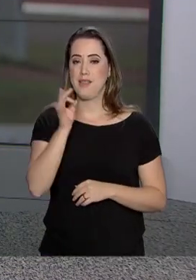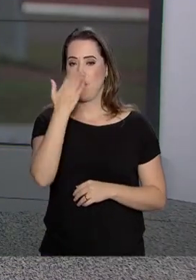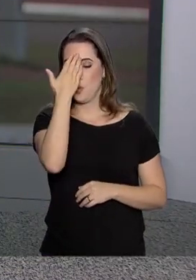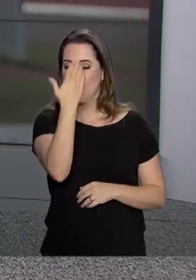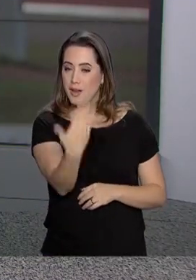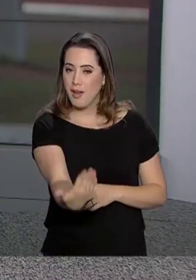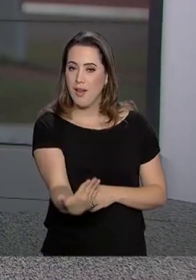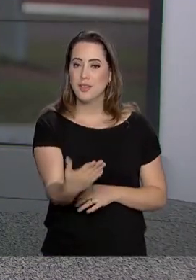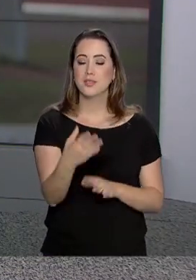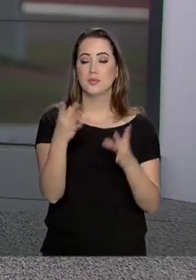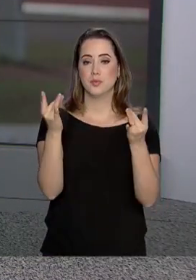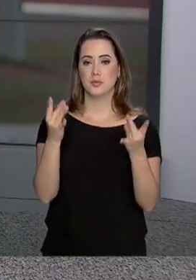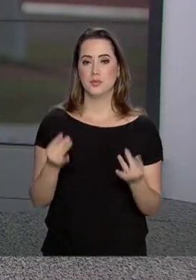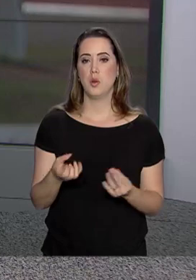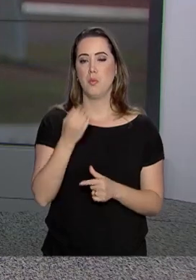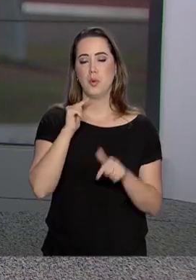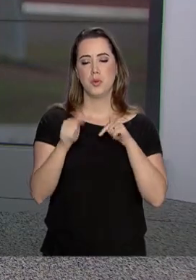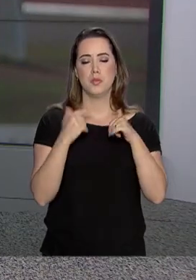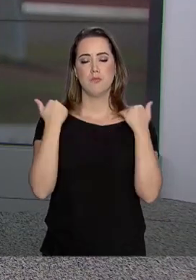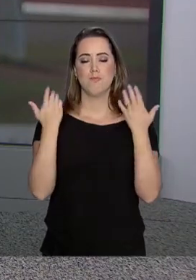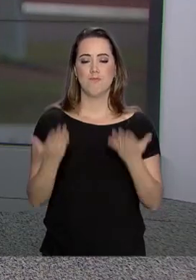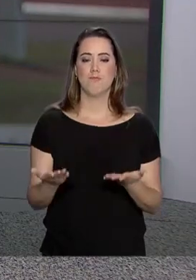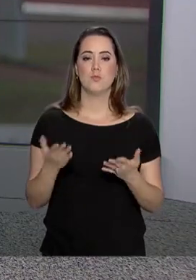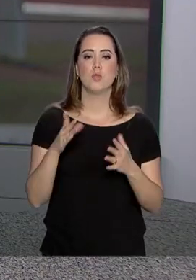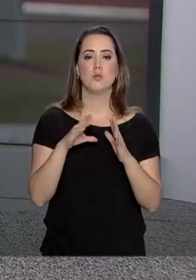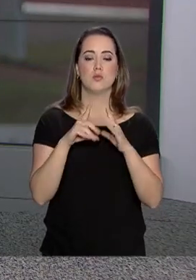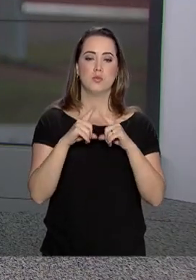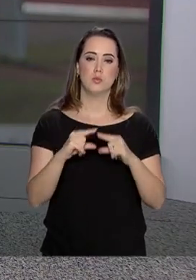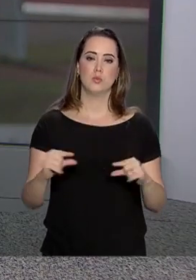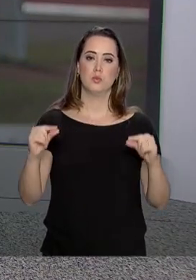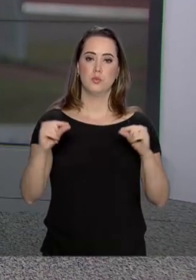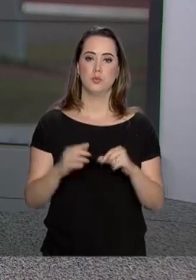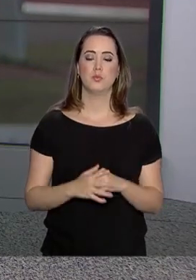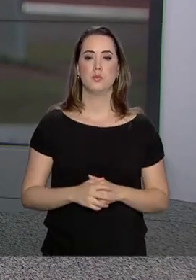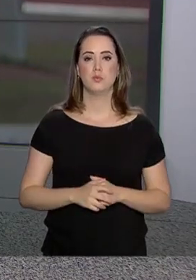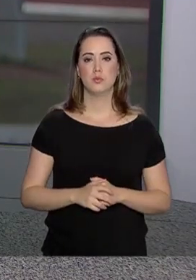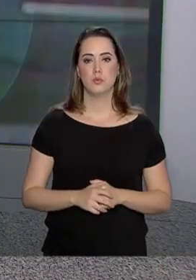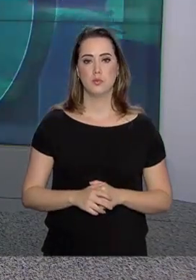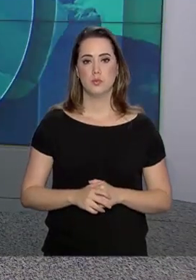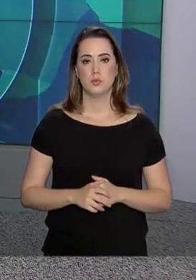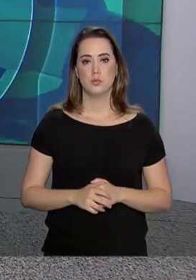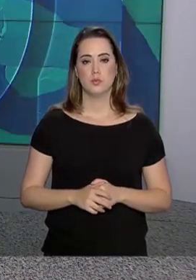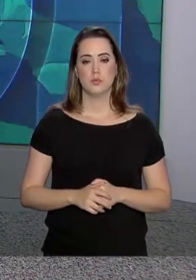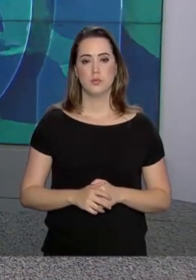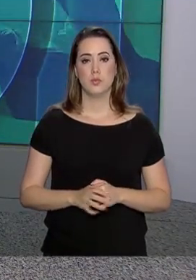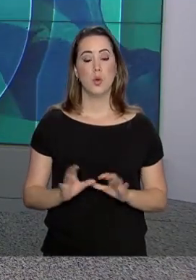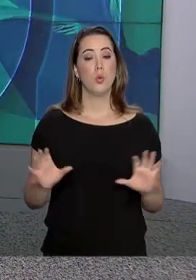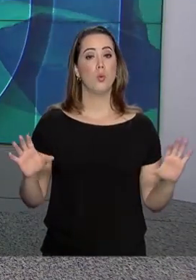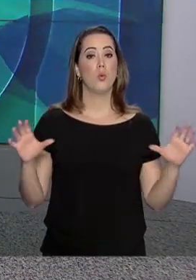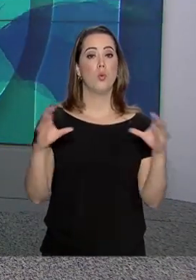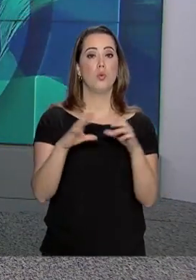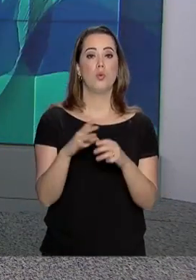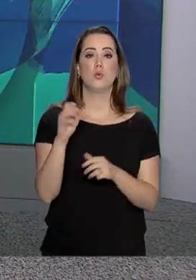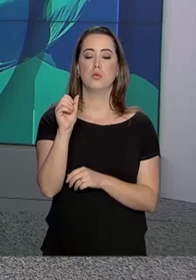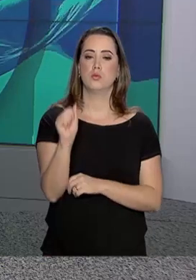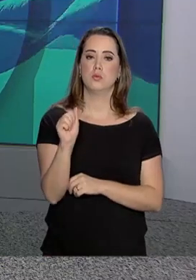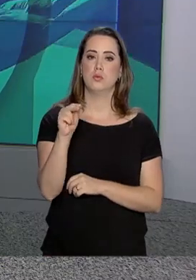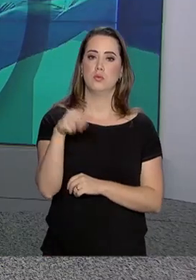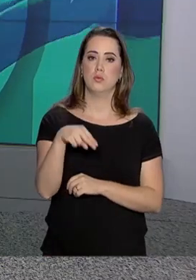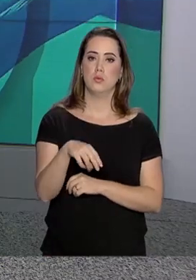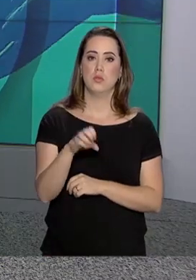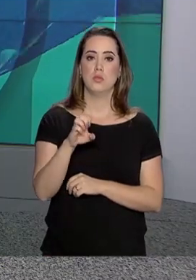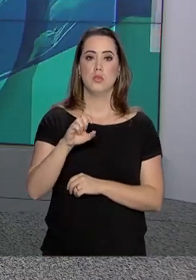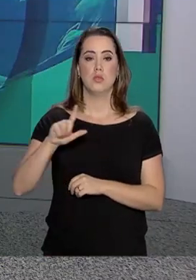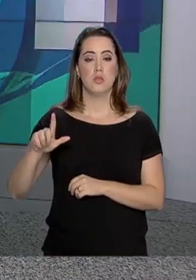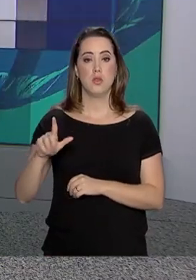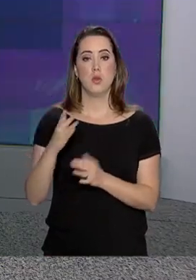obrigada, Daniele, pelas informações. Um bom trabalho para você aí no Palácio da Alvorada. A Agência Nacional de Energia Elétrica